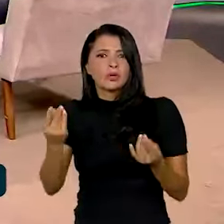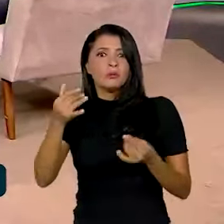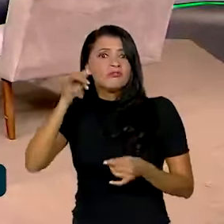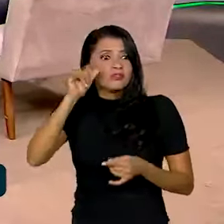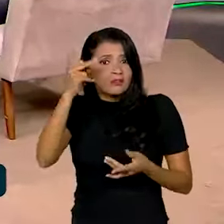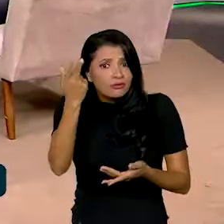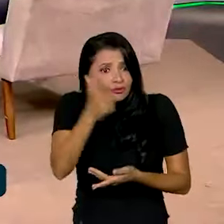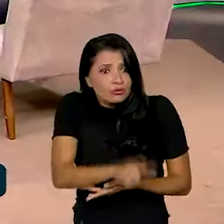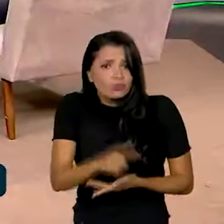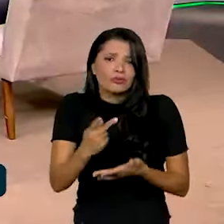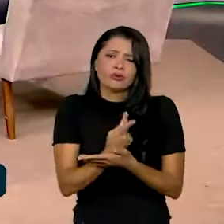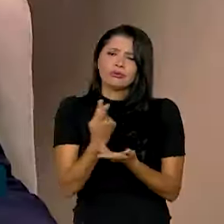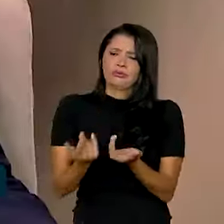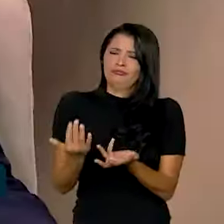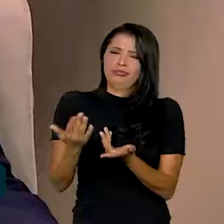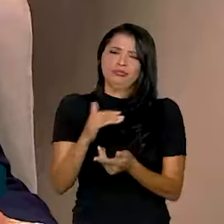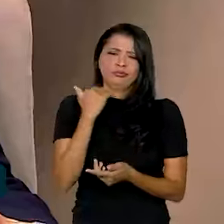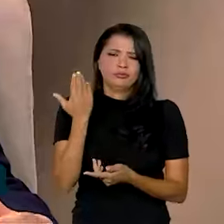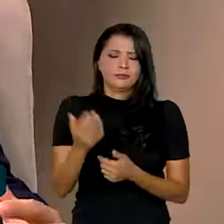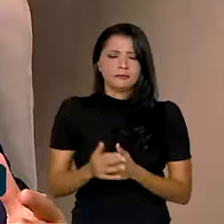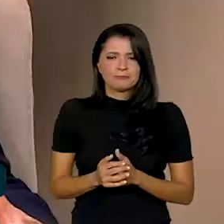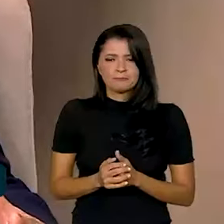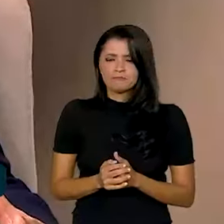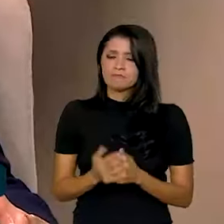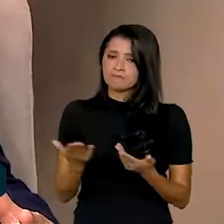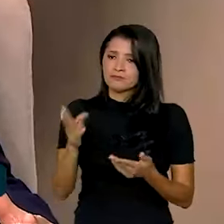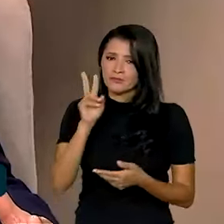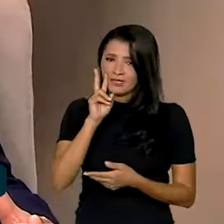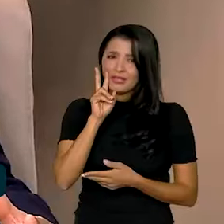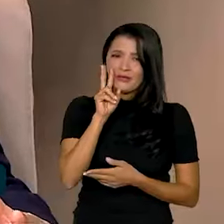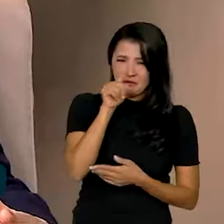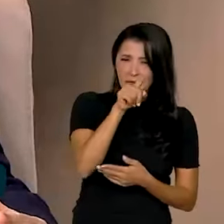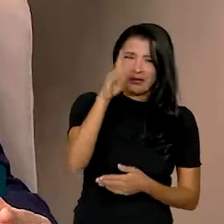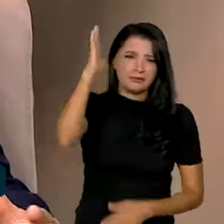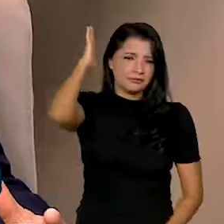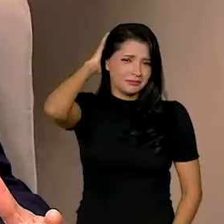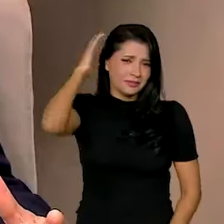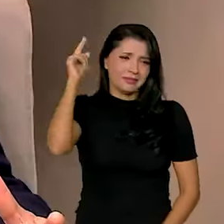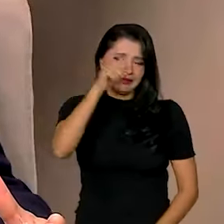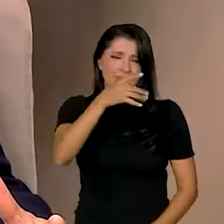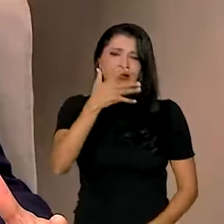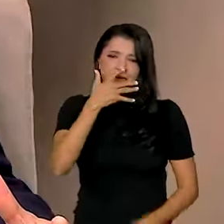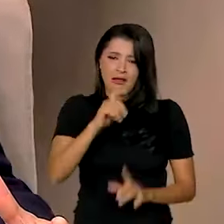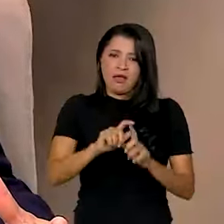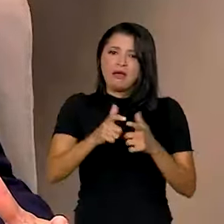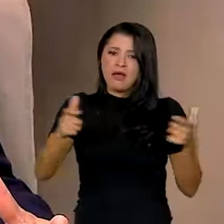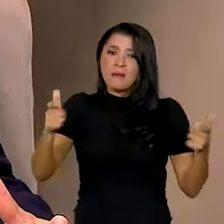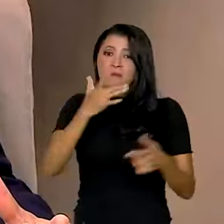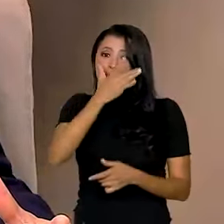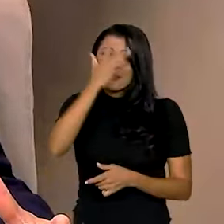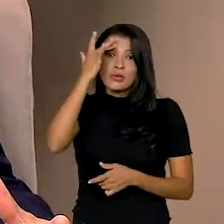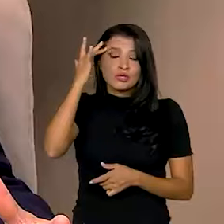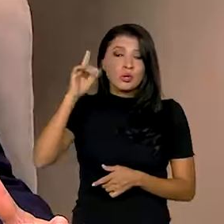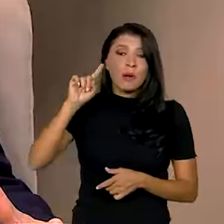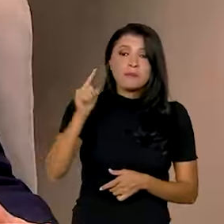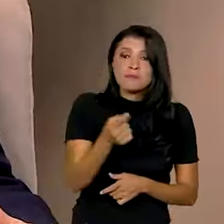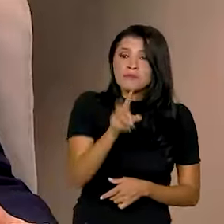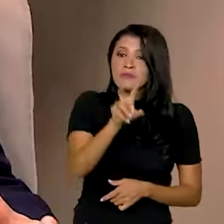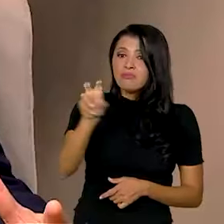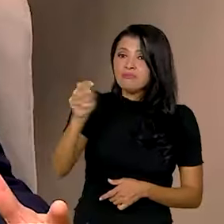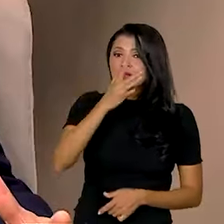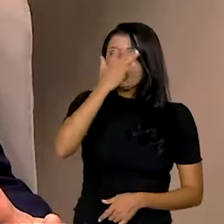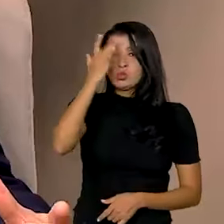tragédia como essa se repita, ministro? O que a gente viu lá no Pará é um grande contingente de pessoas, 1.500 pessoas,